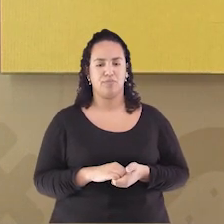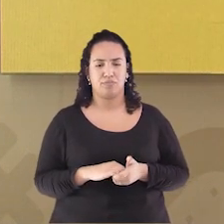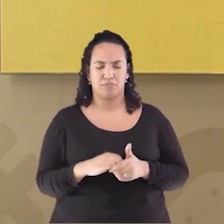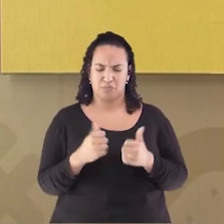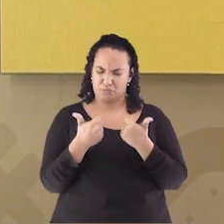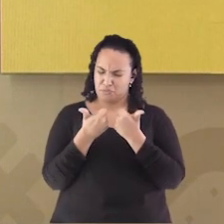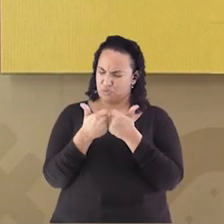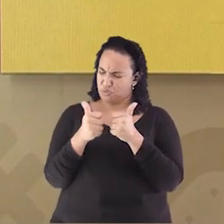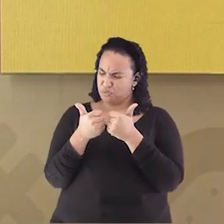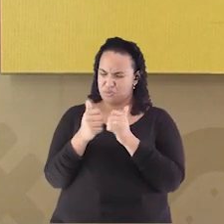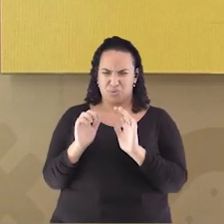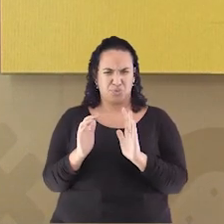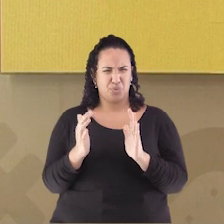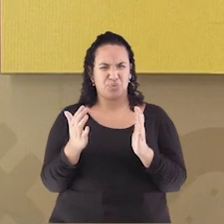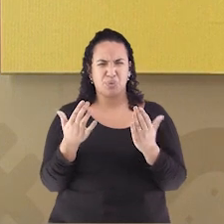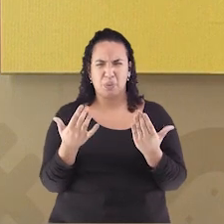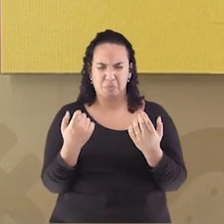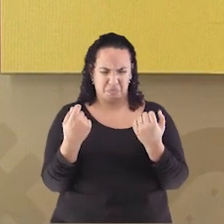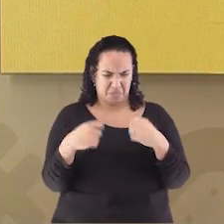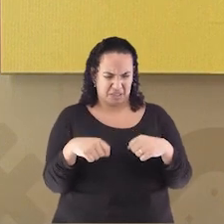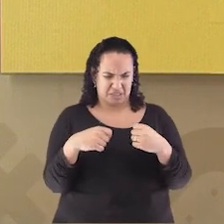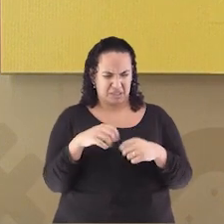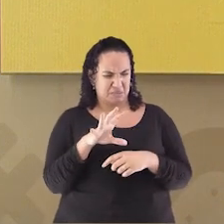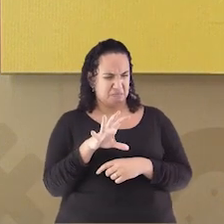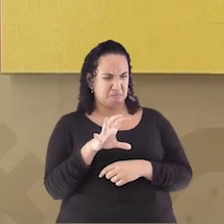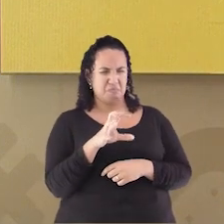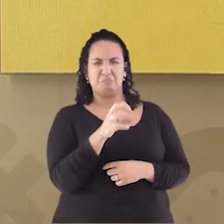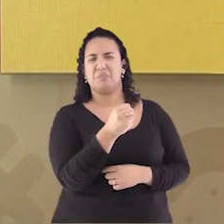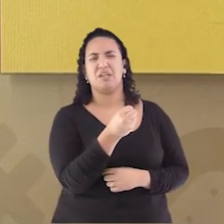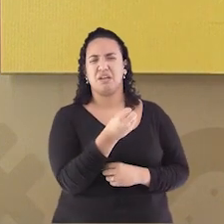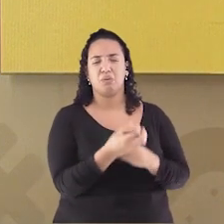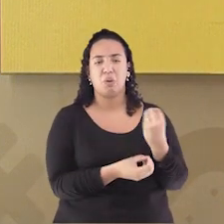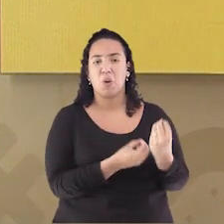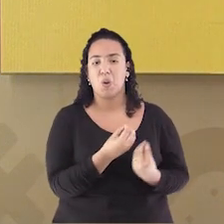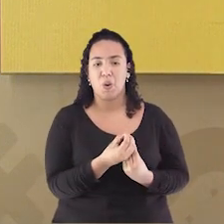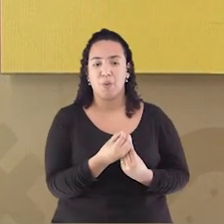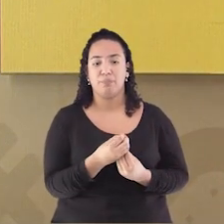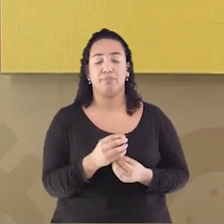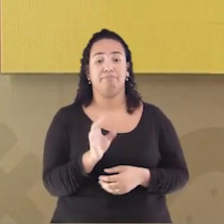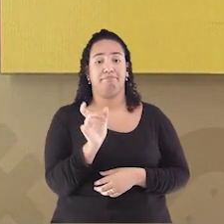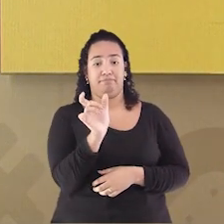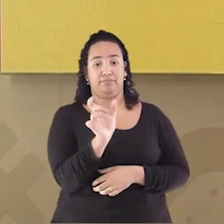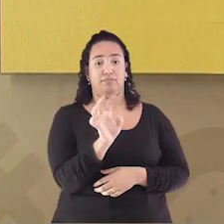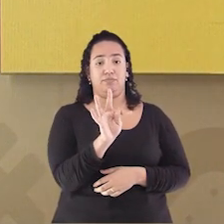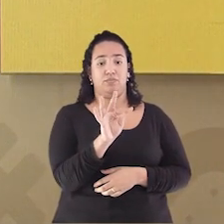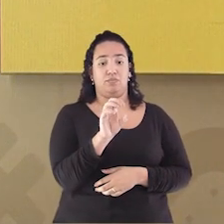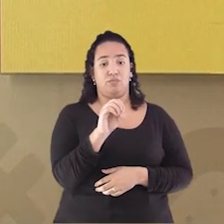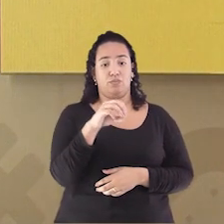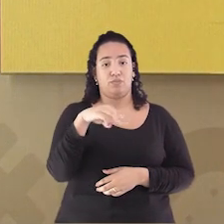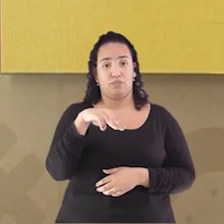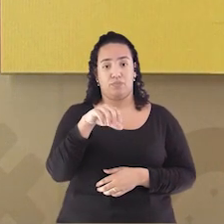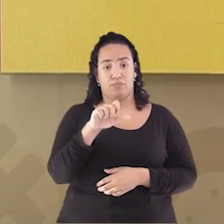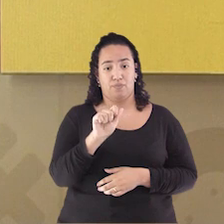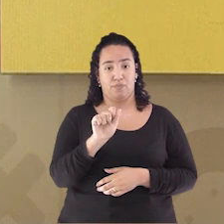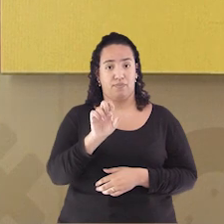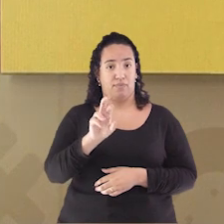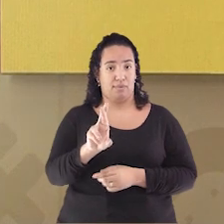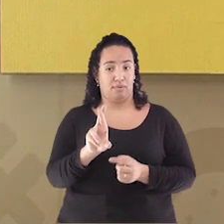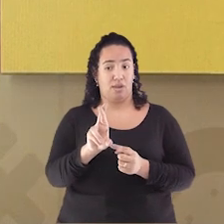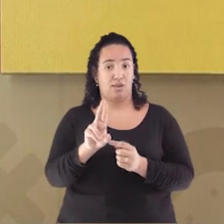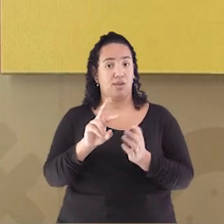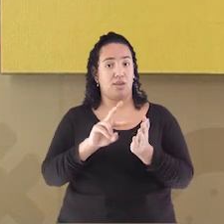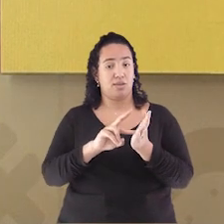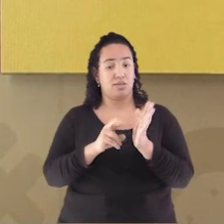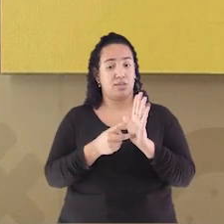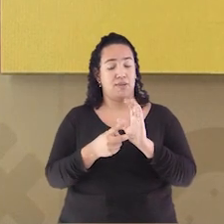ônibus Mamãe Nós vamos Ter que tomar A palavra Tomar É um verbo De